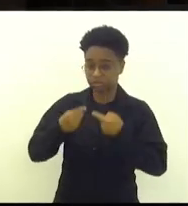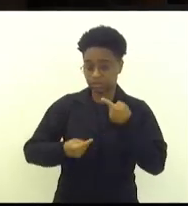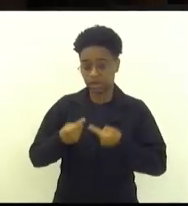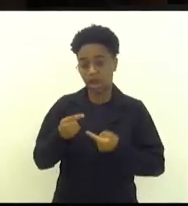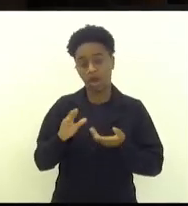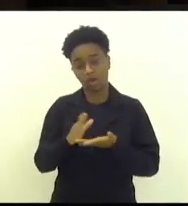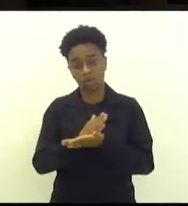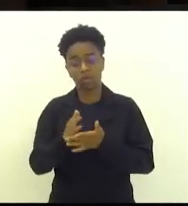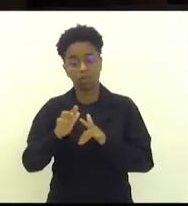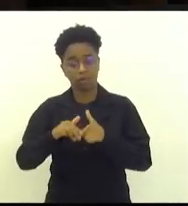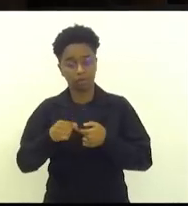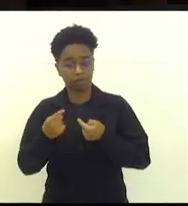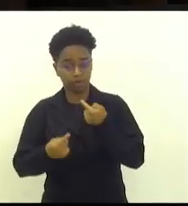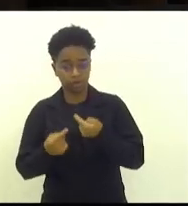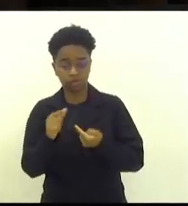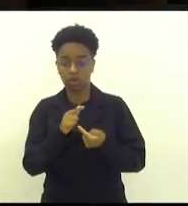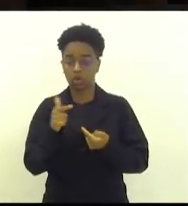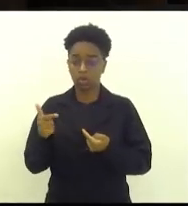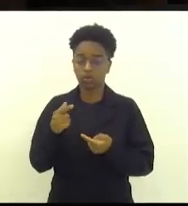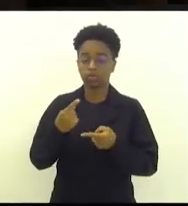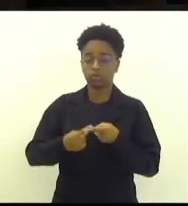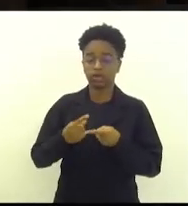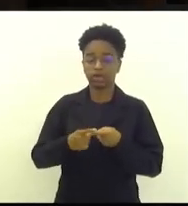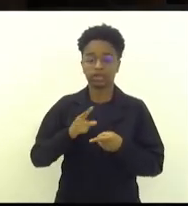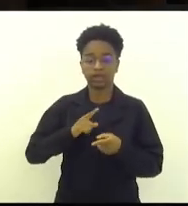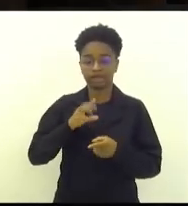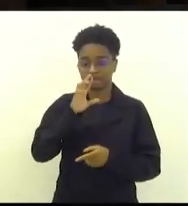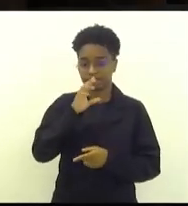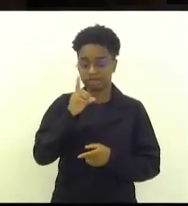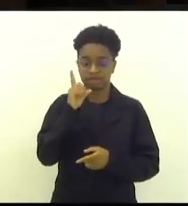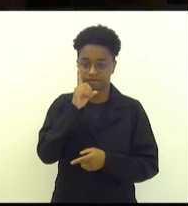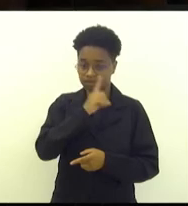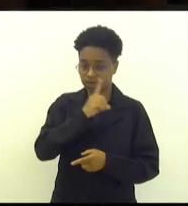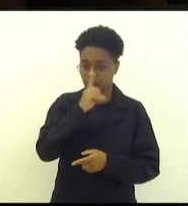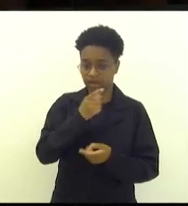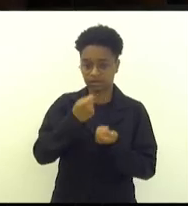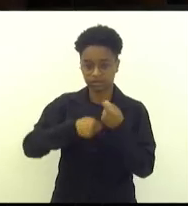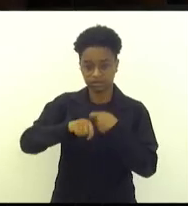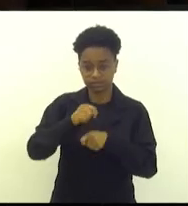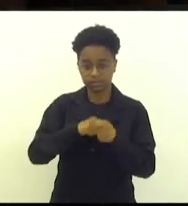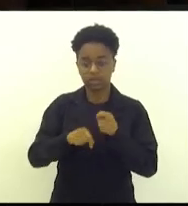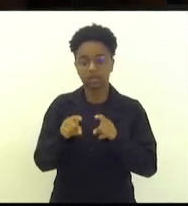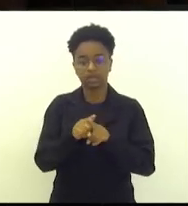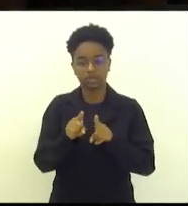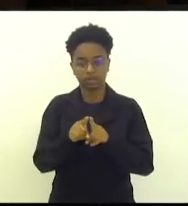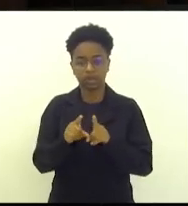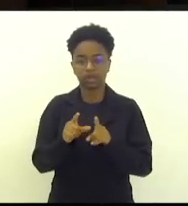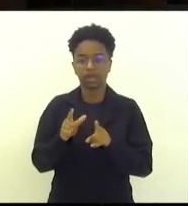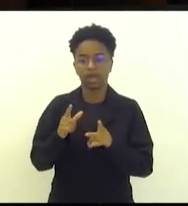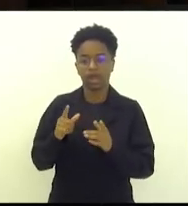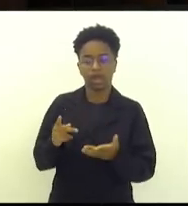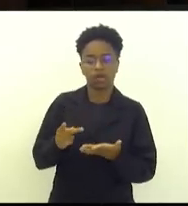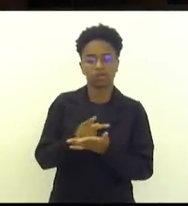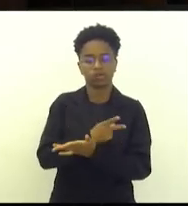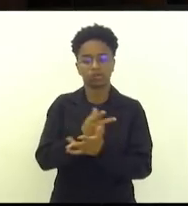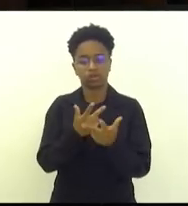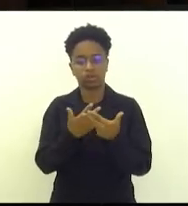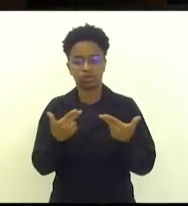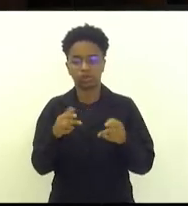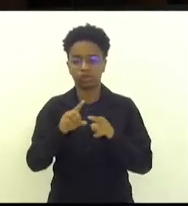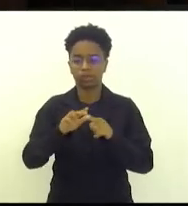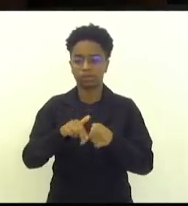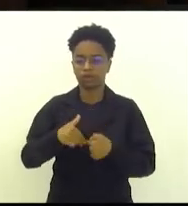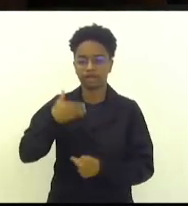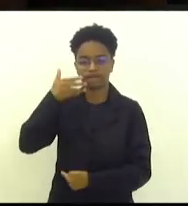por erros administrativos. Enfim, posso falar aqui de uma celeuma criada em decorrência de uma